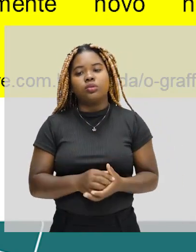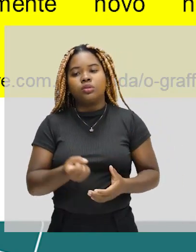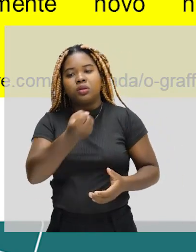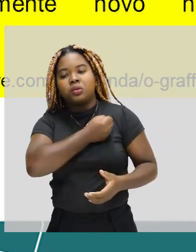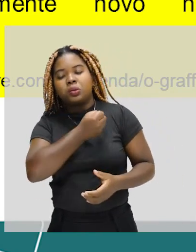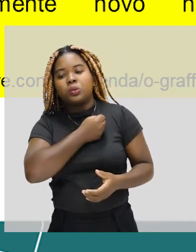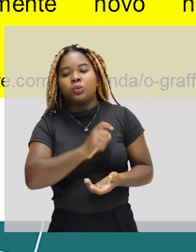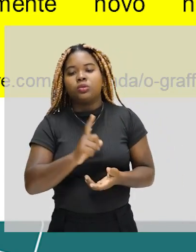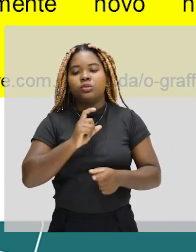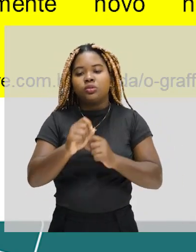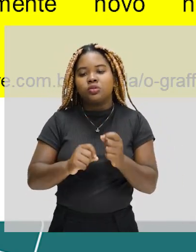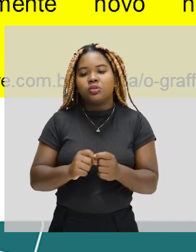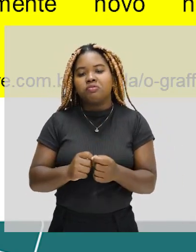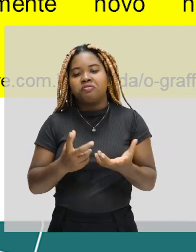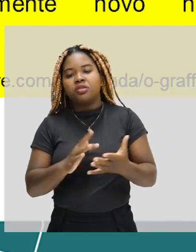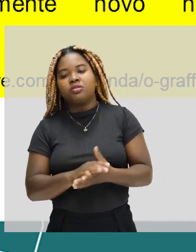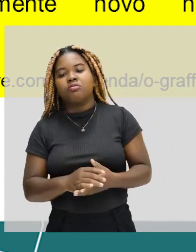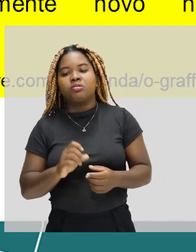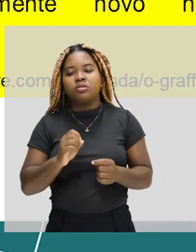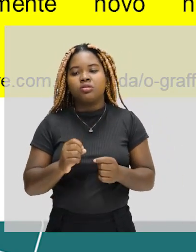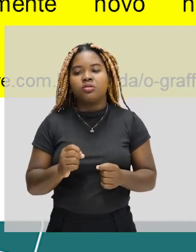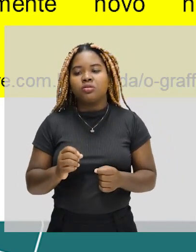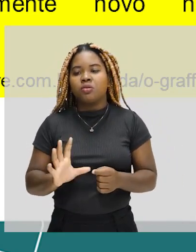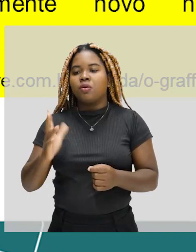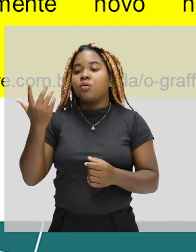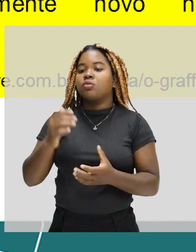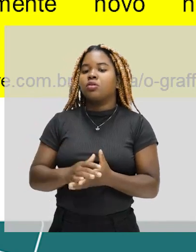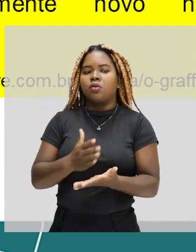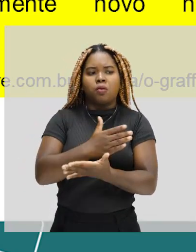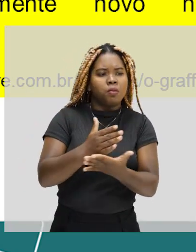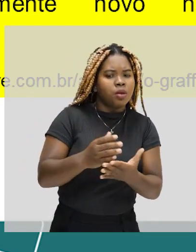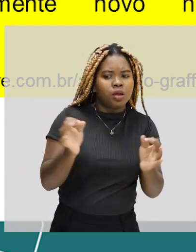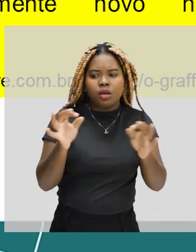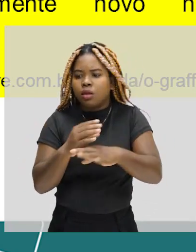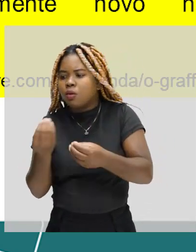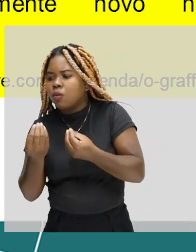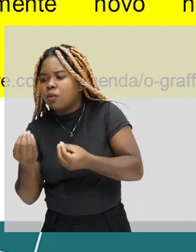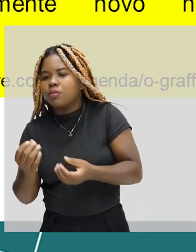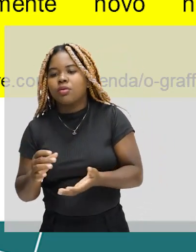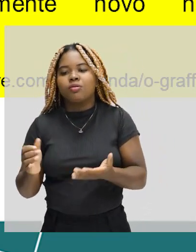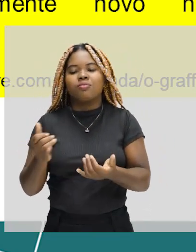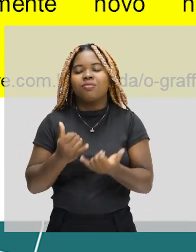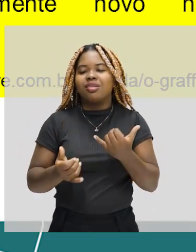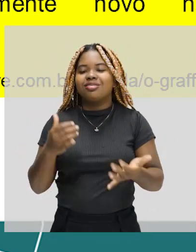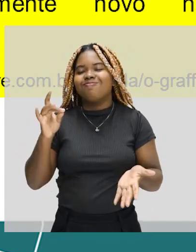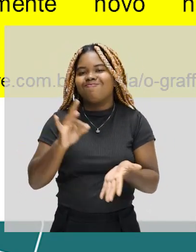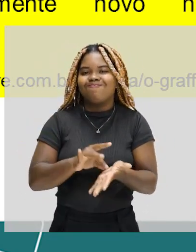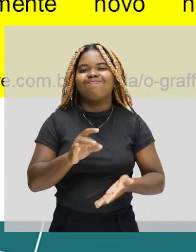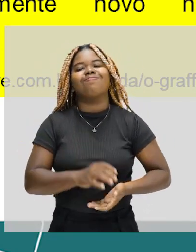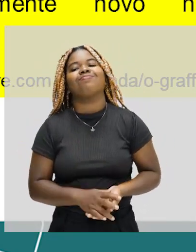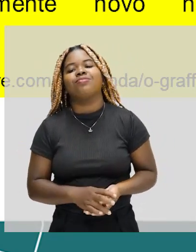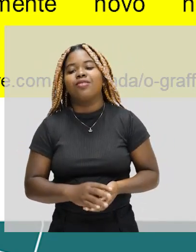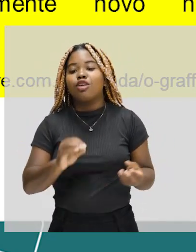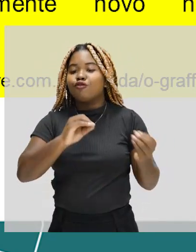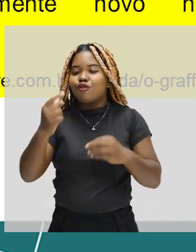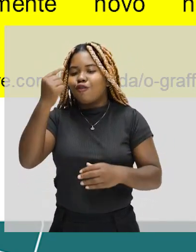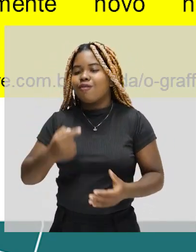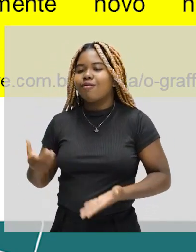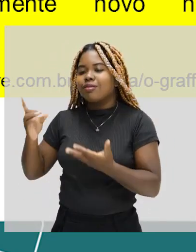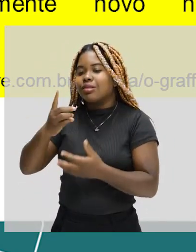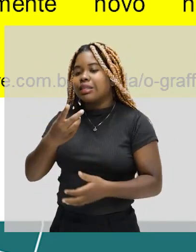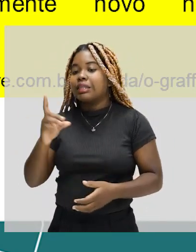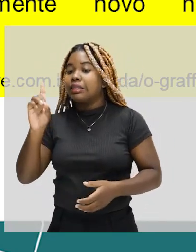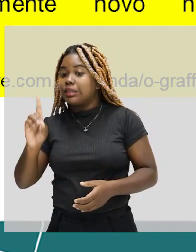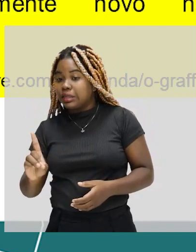estivessem em relevo e você não sabe onde começa, onde termina porque parece que é real. e eu vou deixar vocês aqui com o